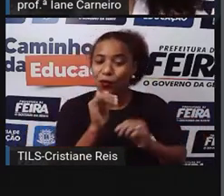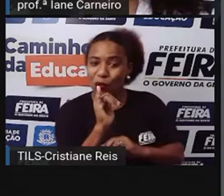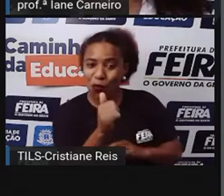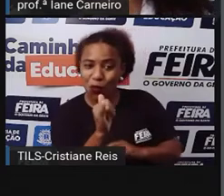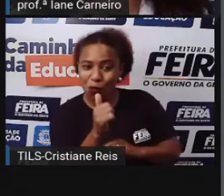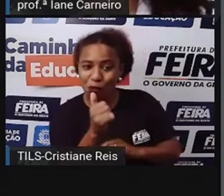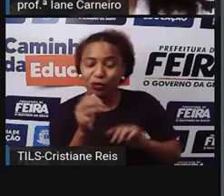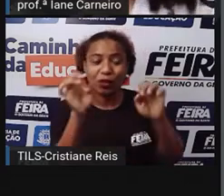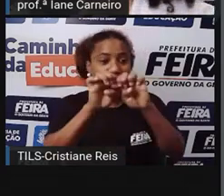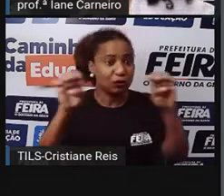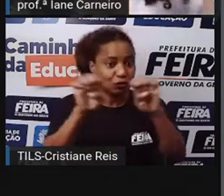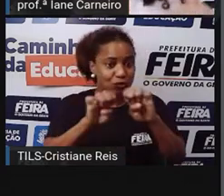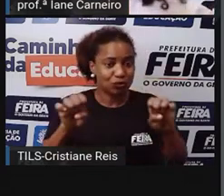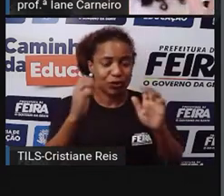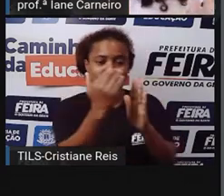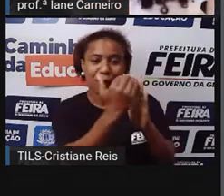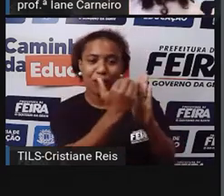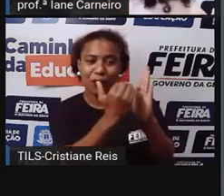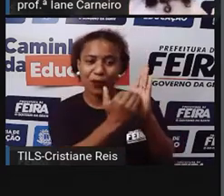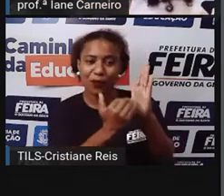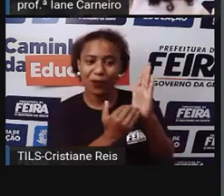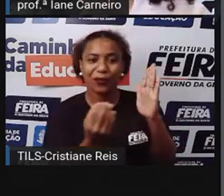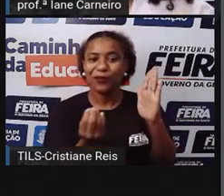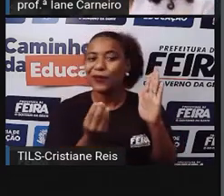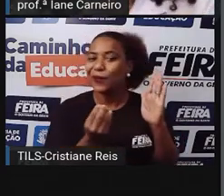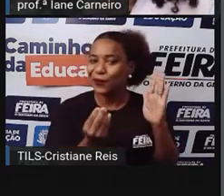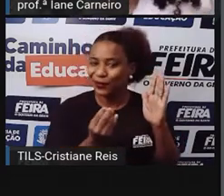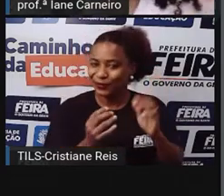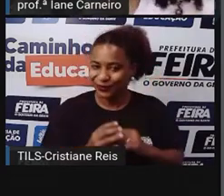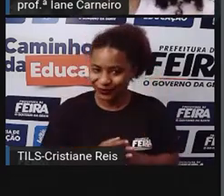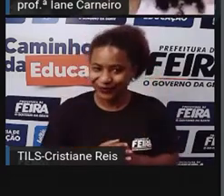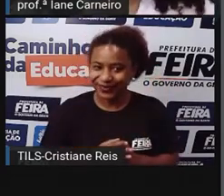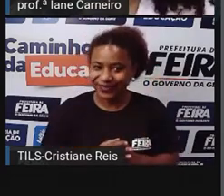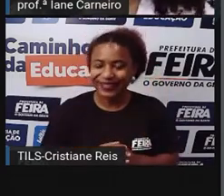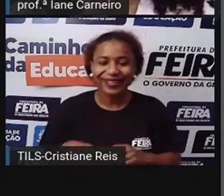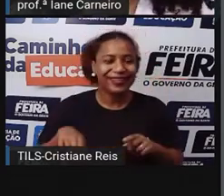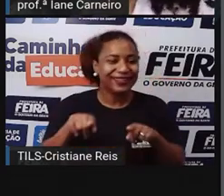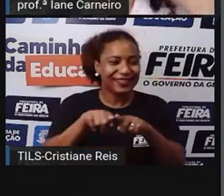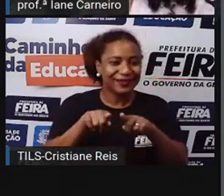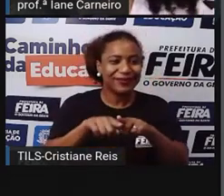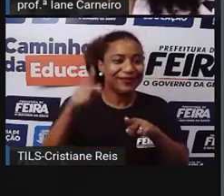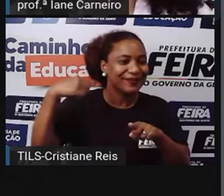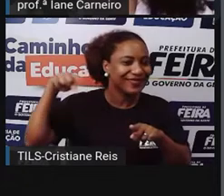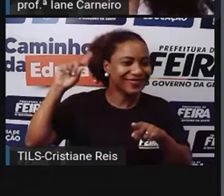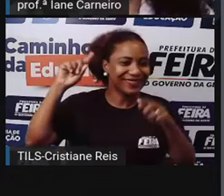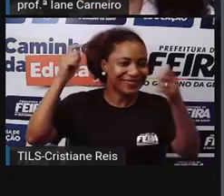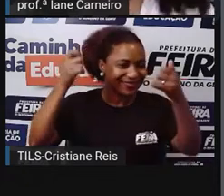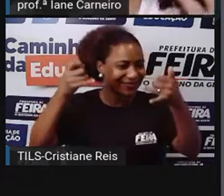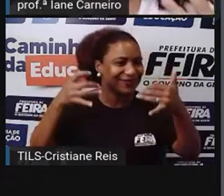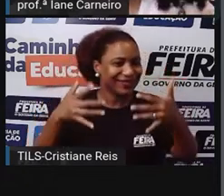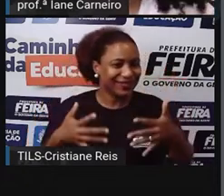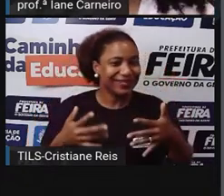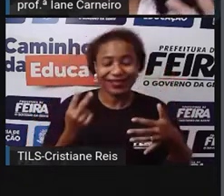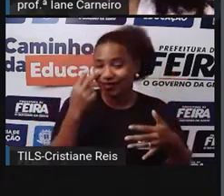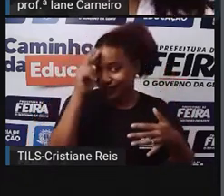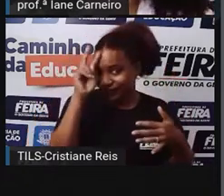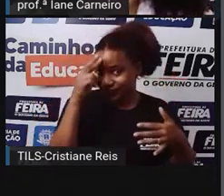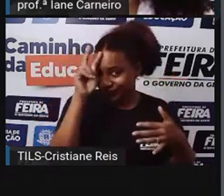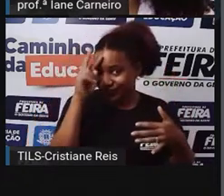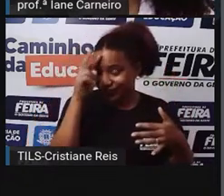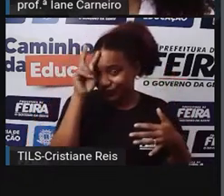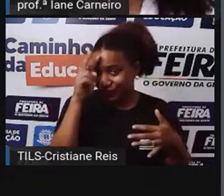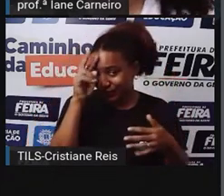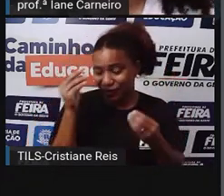faltar nele. E também a Pro explicou para vocês, né, quando vocês forem fazer, recontar uma história, o é que vocês precisam